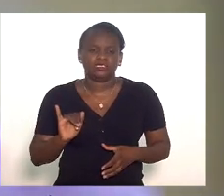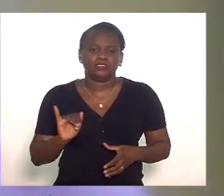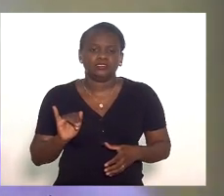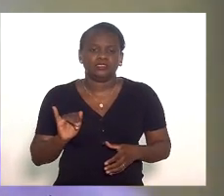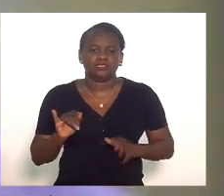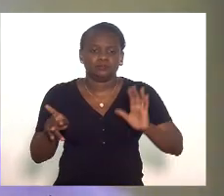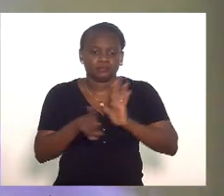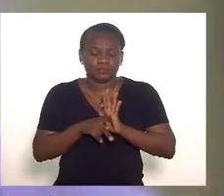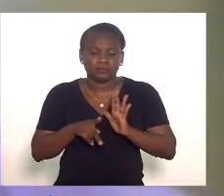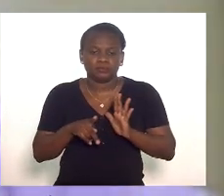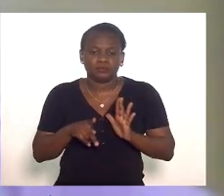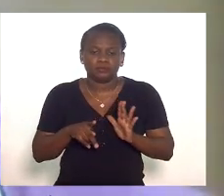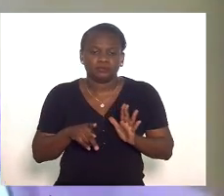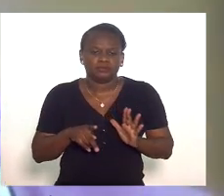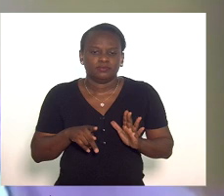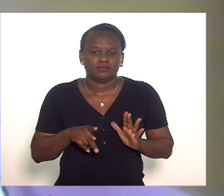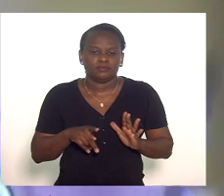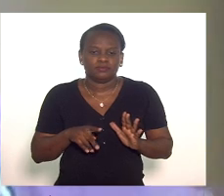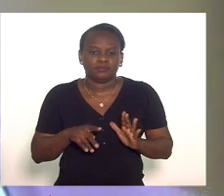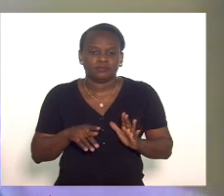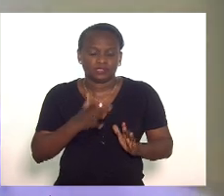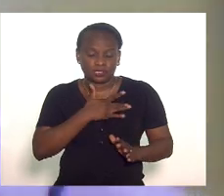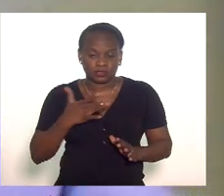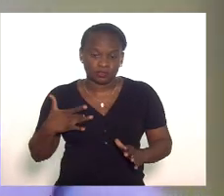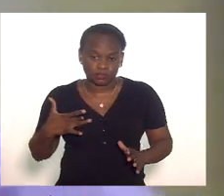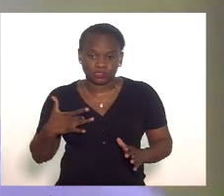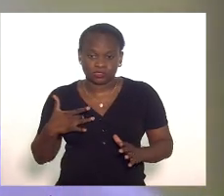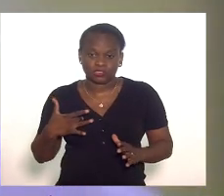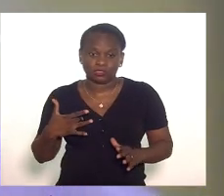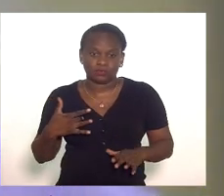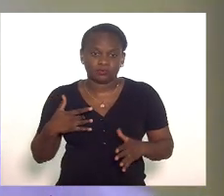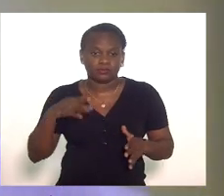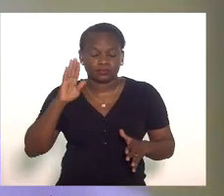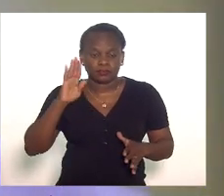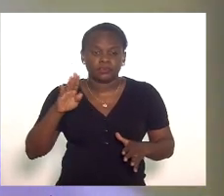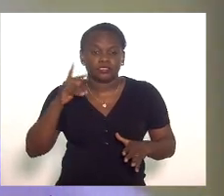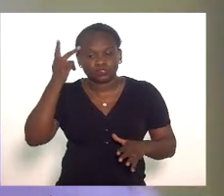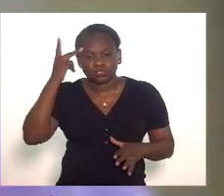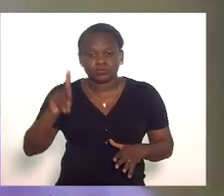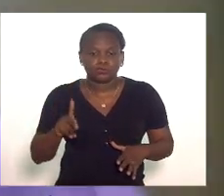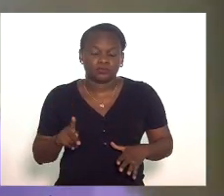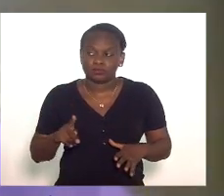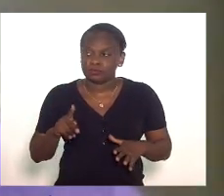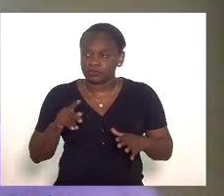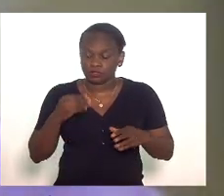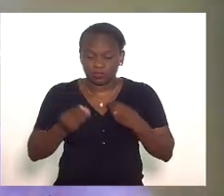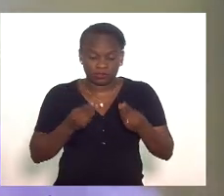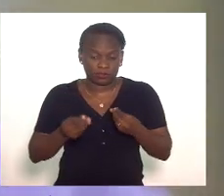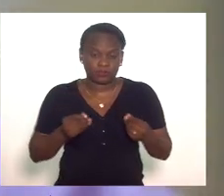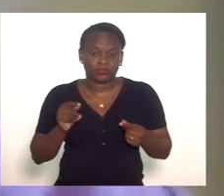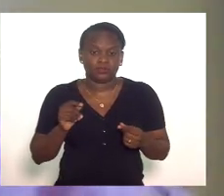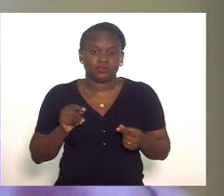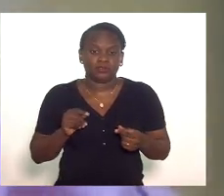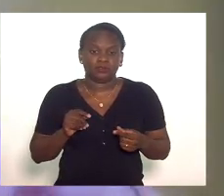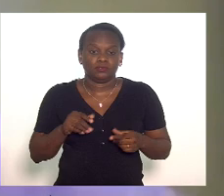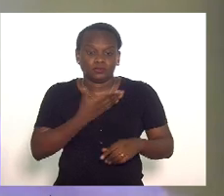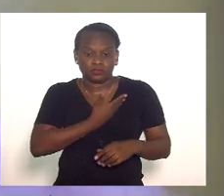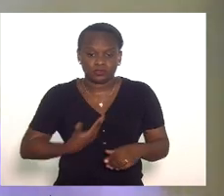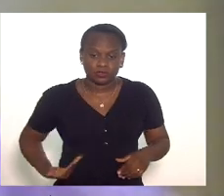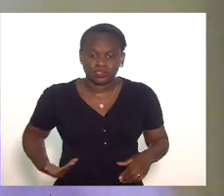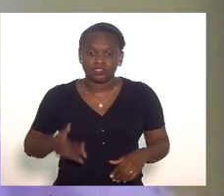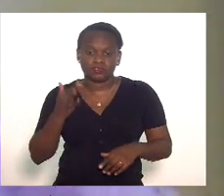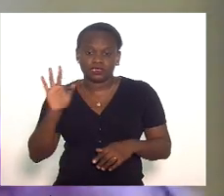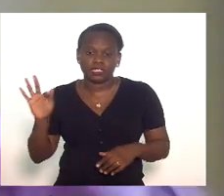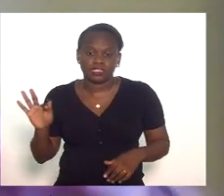sobre a saúde na verdade especificamente sobre a forma pela qual o governo